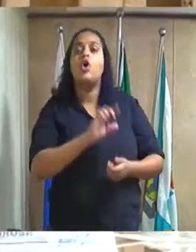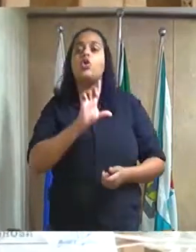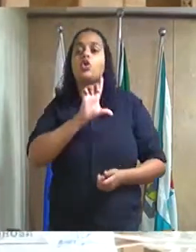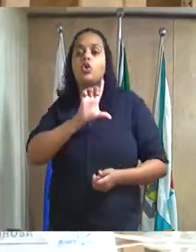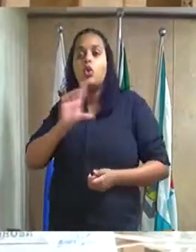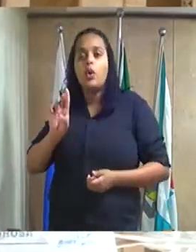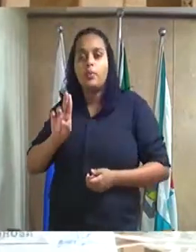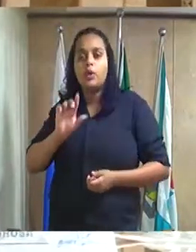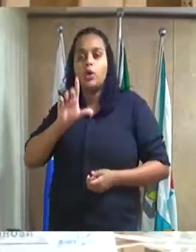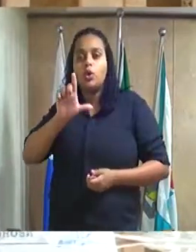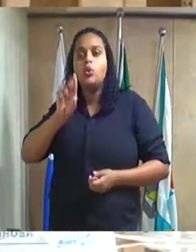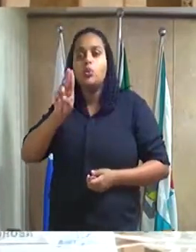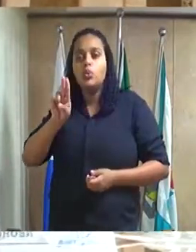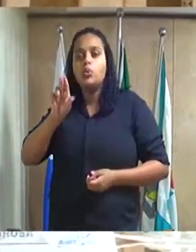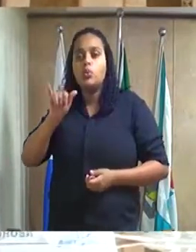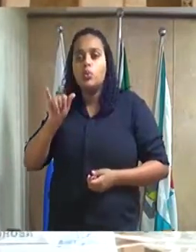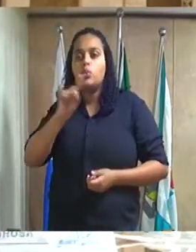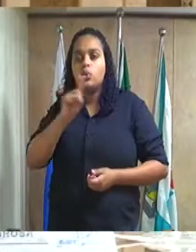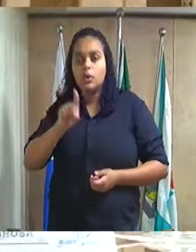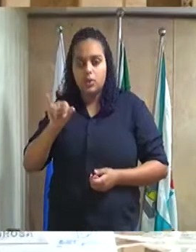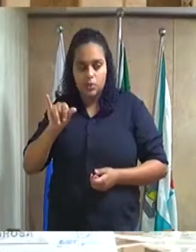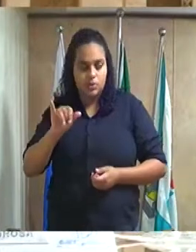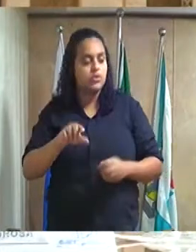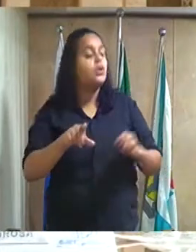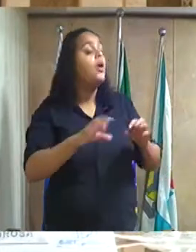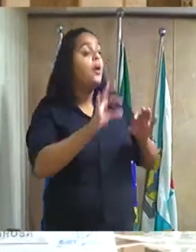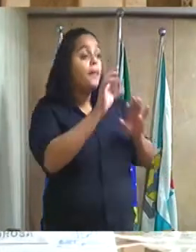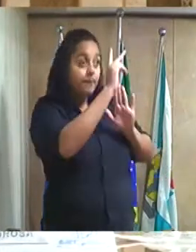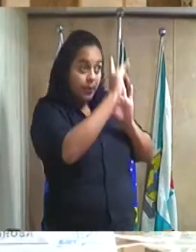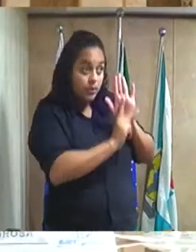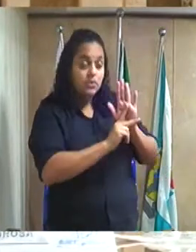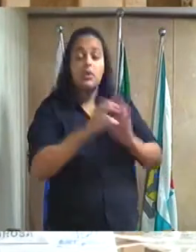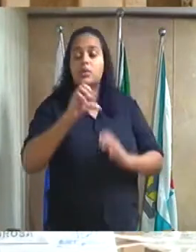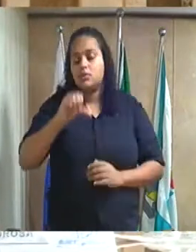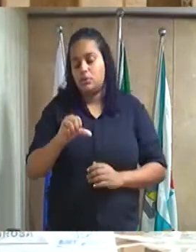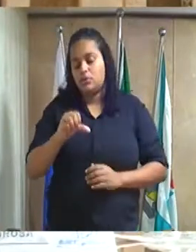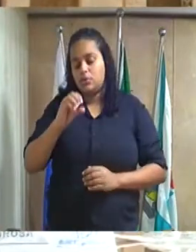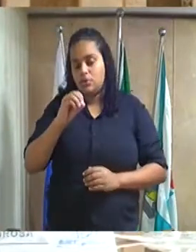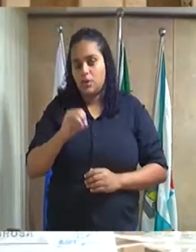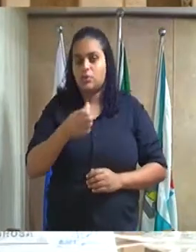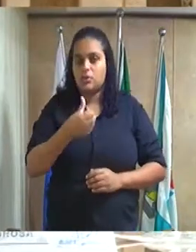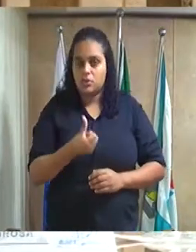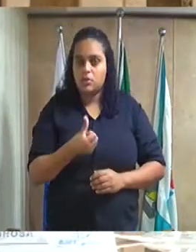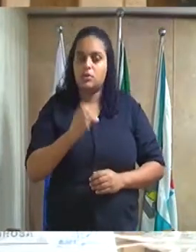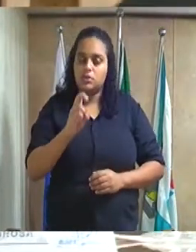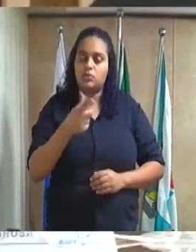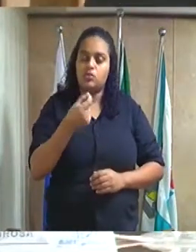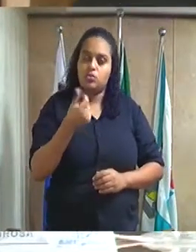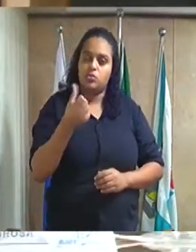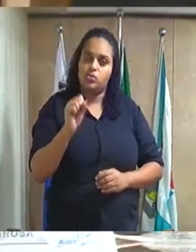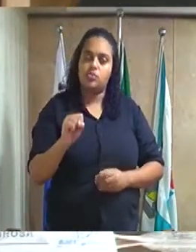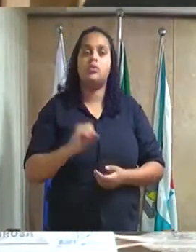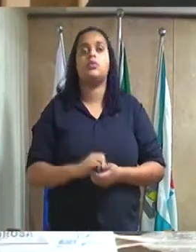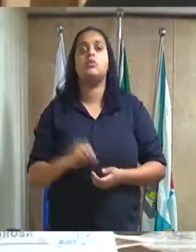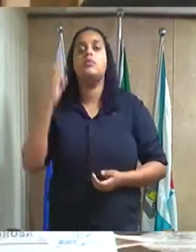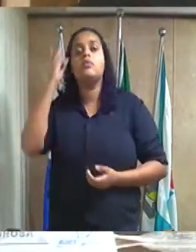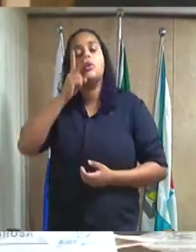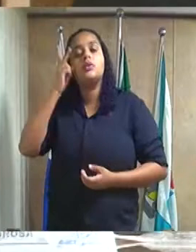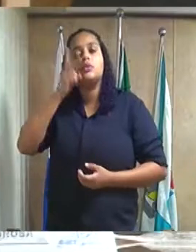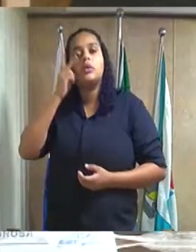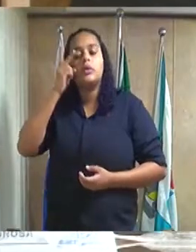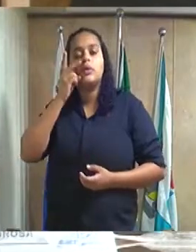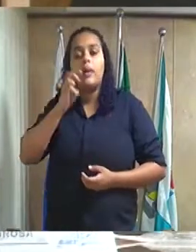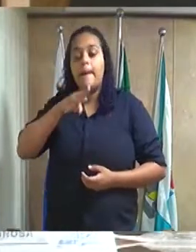Antônio Martins projeto de resolução número 065 2018 do excelentíssimo senhor vereador